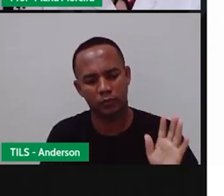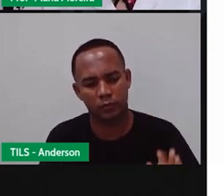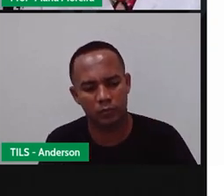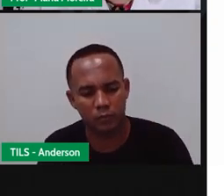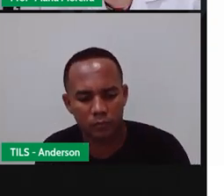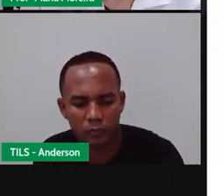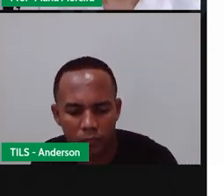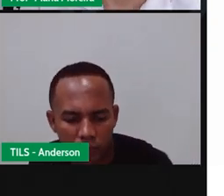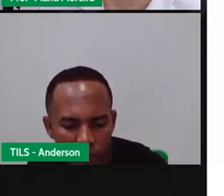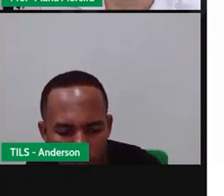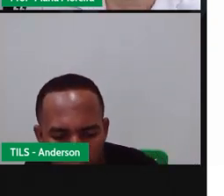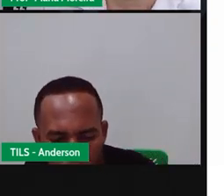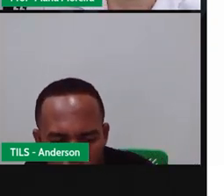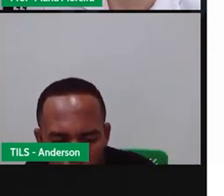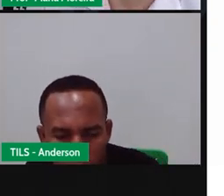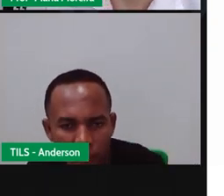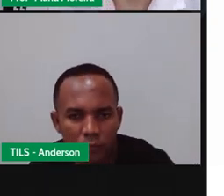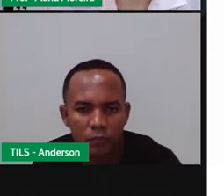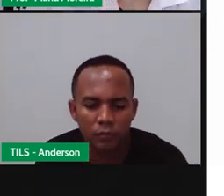relógio.